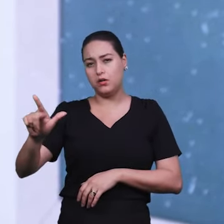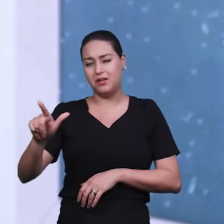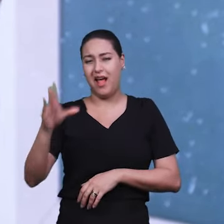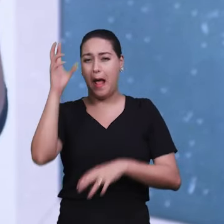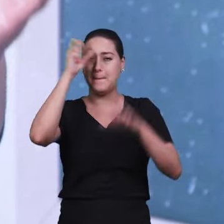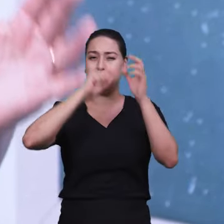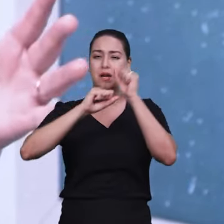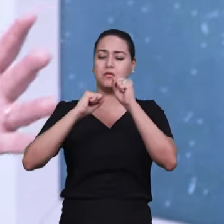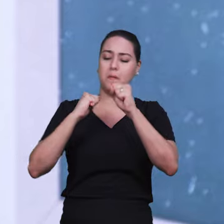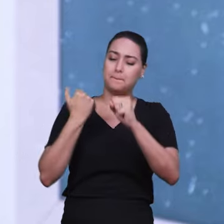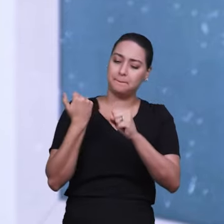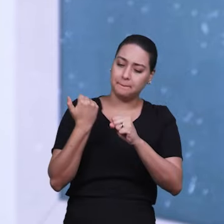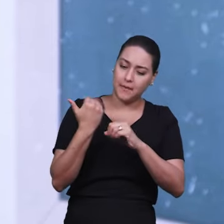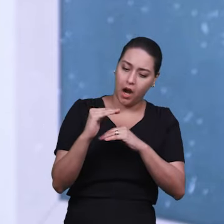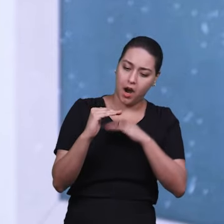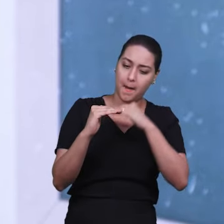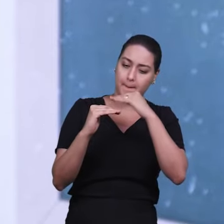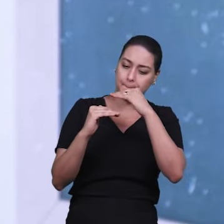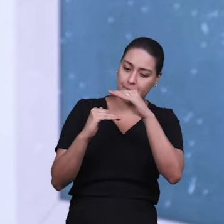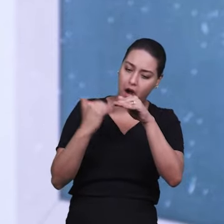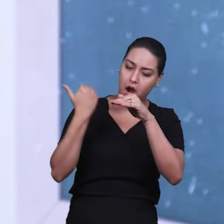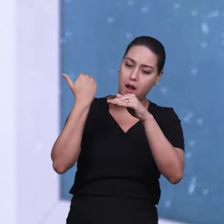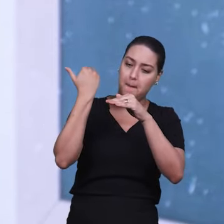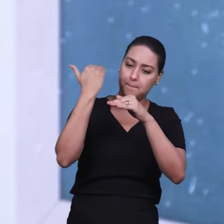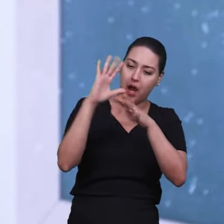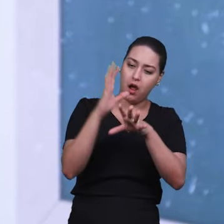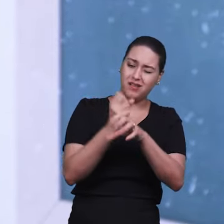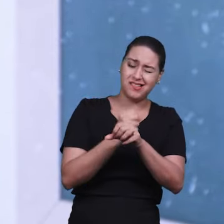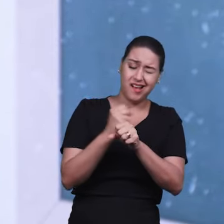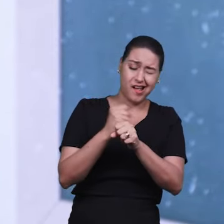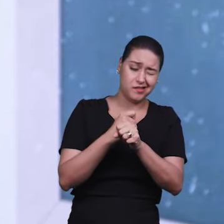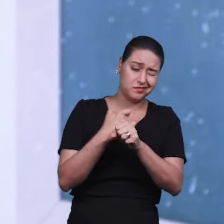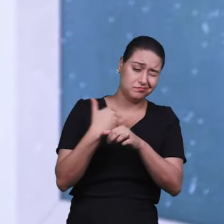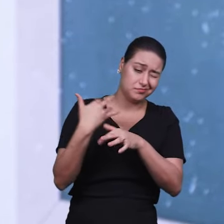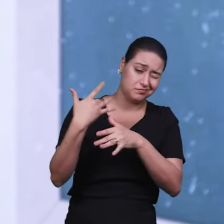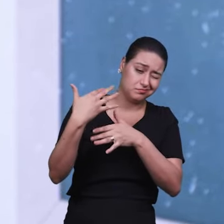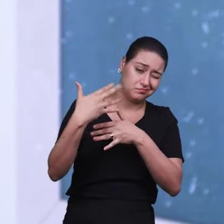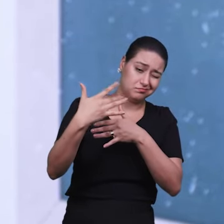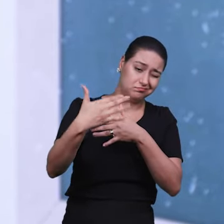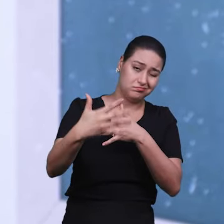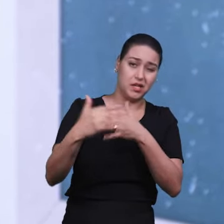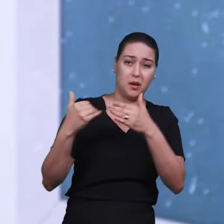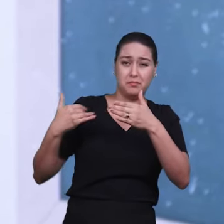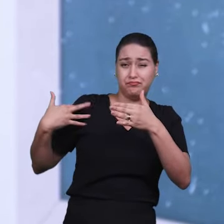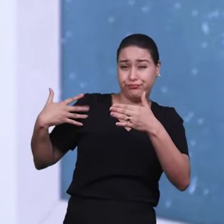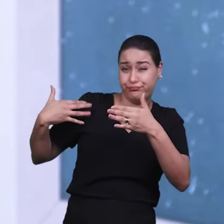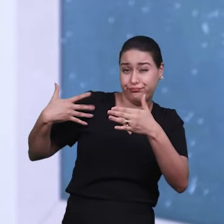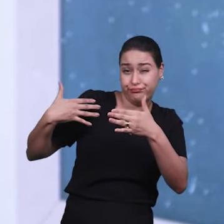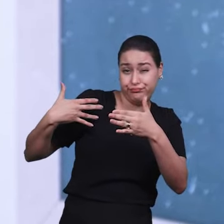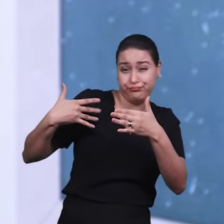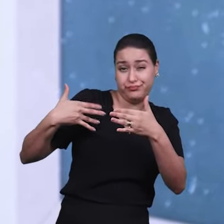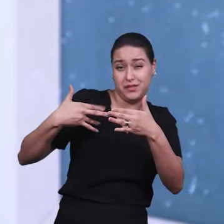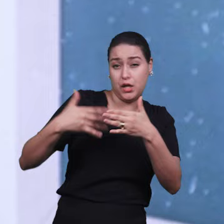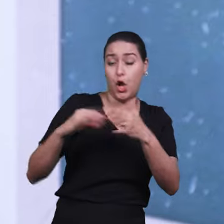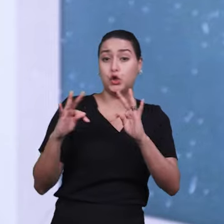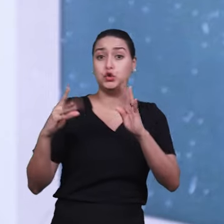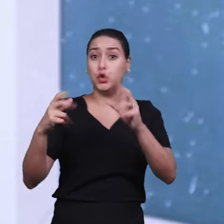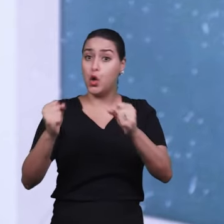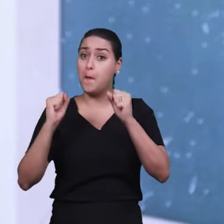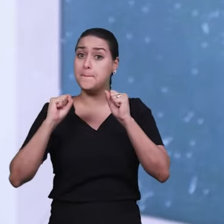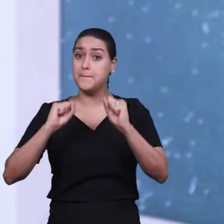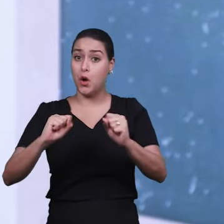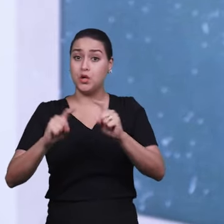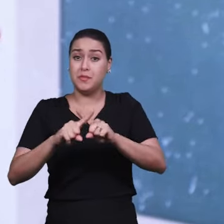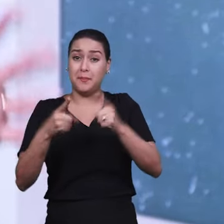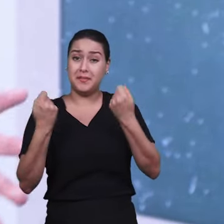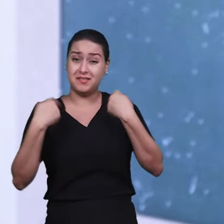a outra. É um processo de anos, até você realmente ter fluência. Então, é um processo mesmo. E todo mundo pode aprender a ler, sem problema nenhum. Só que tem que ter